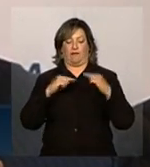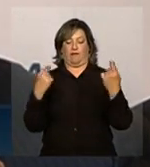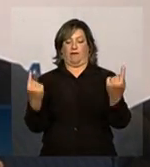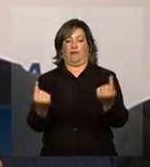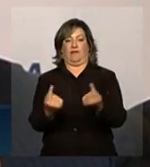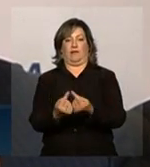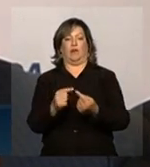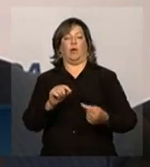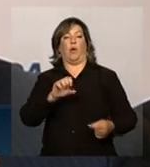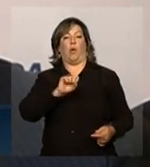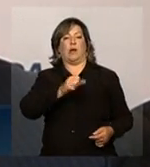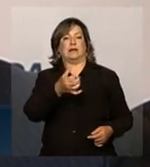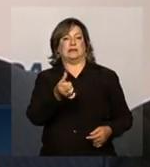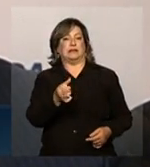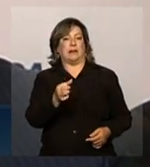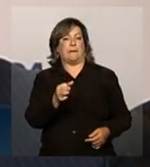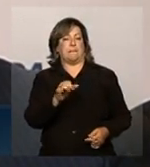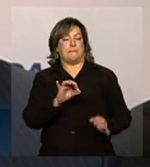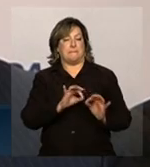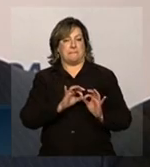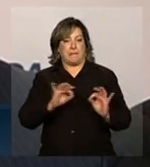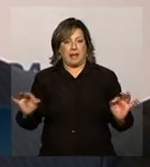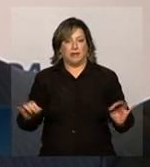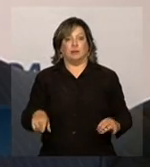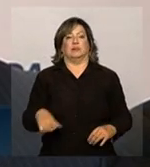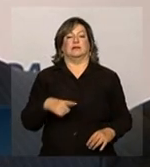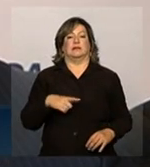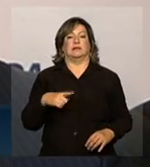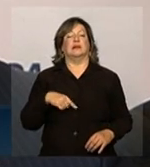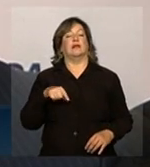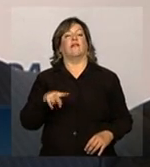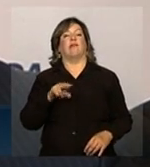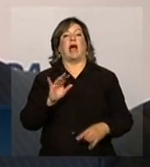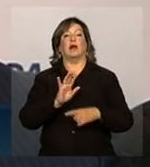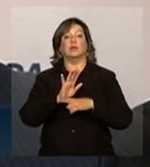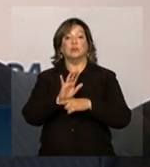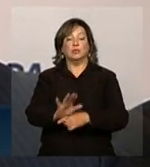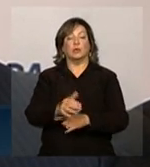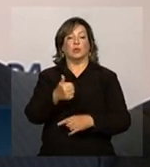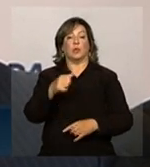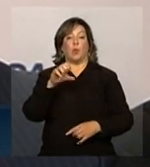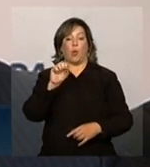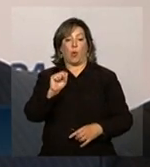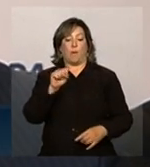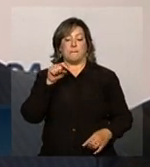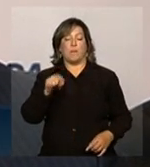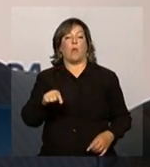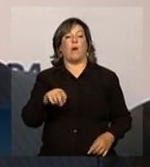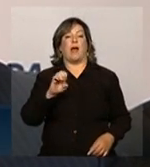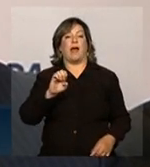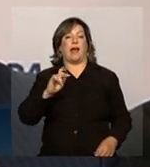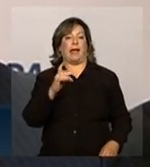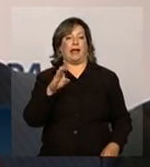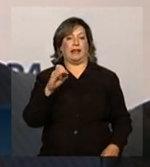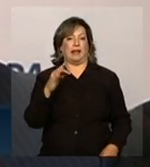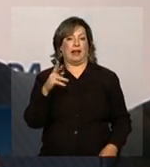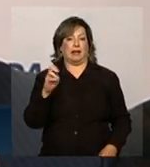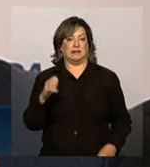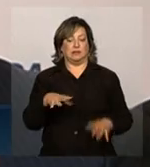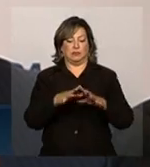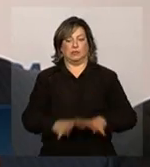que é de 86 metros, isso vai proporcionar uma área de 18 mil hectares de servidão.